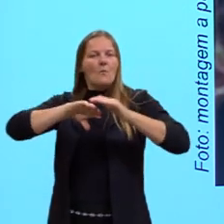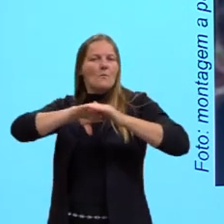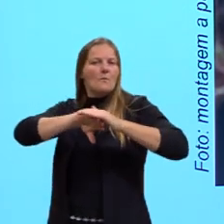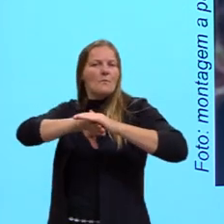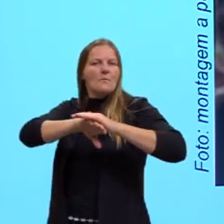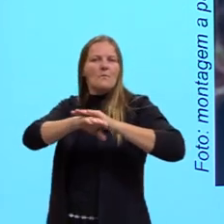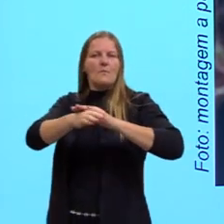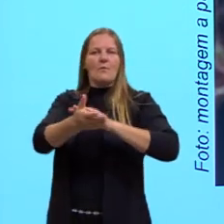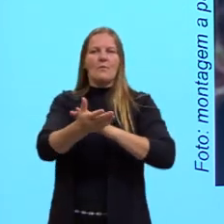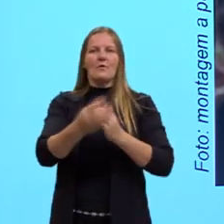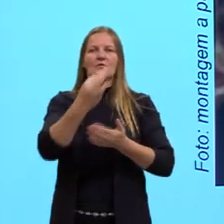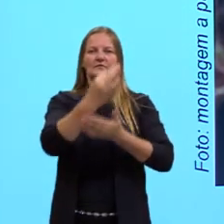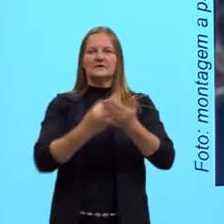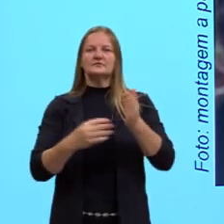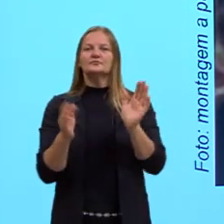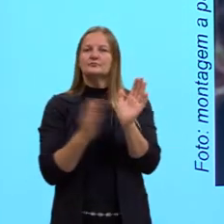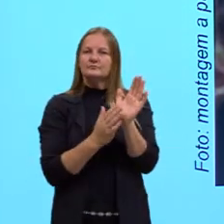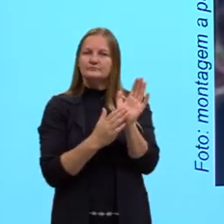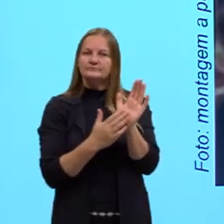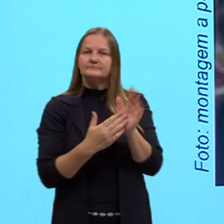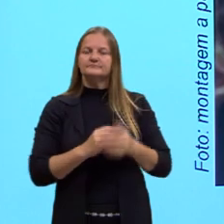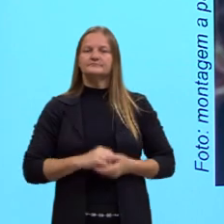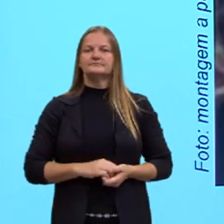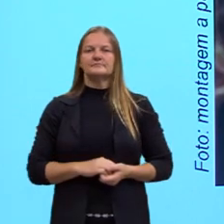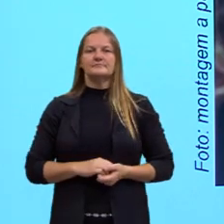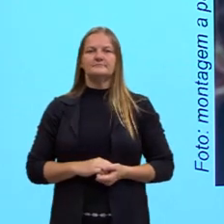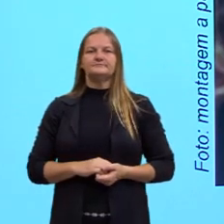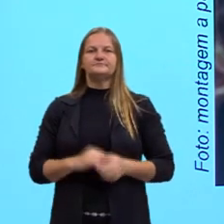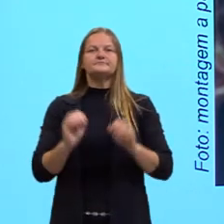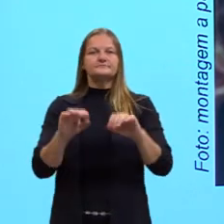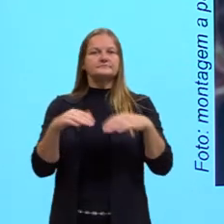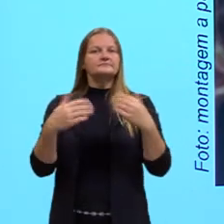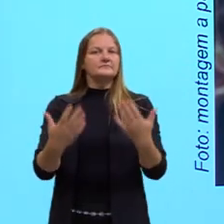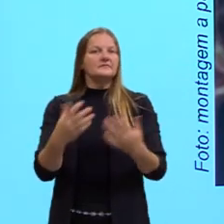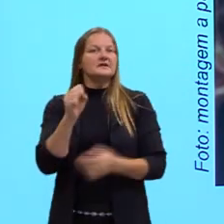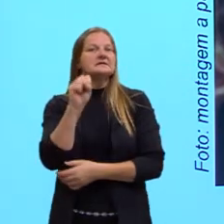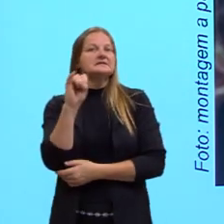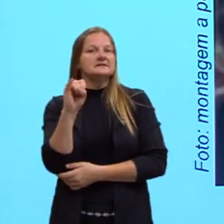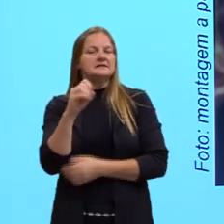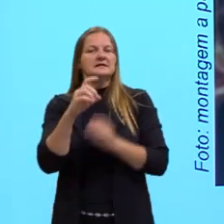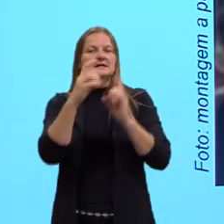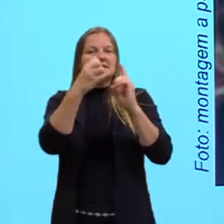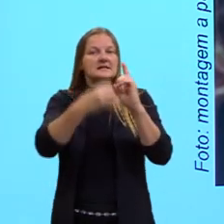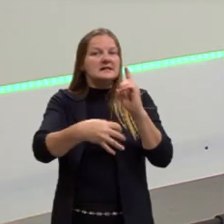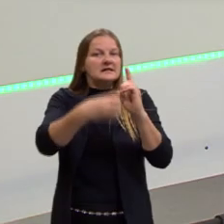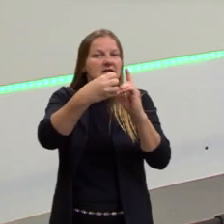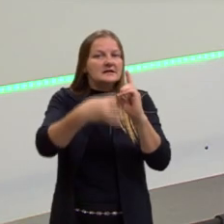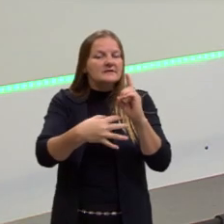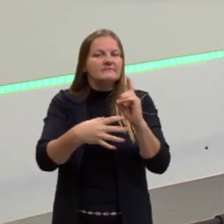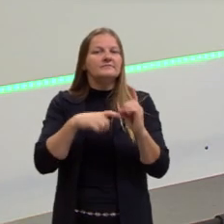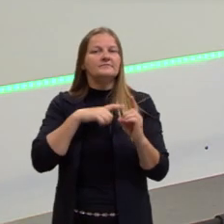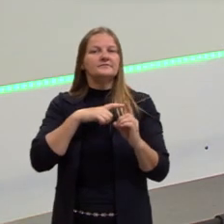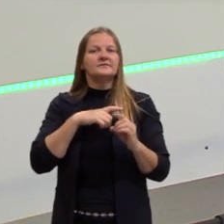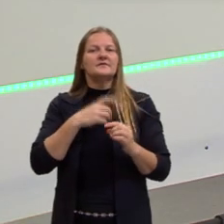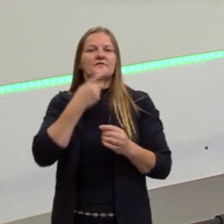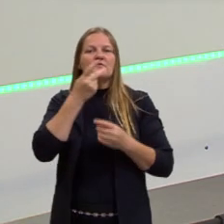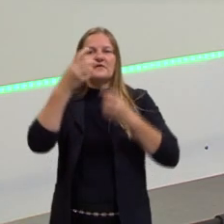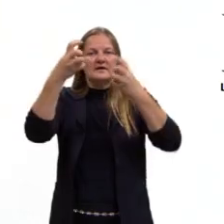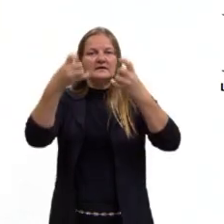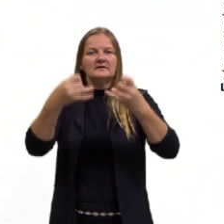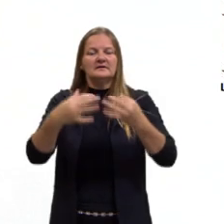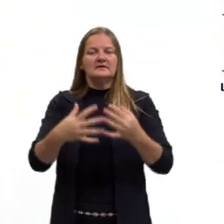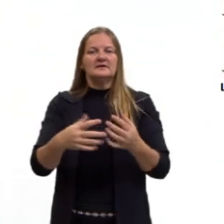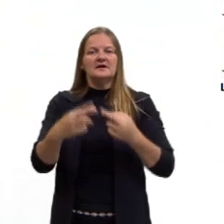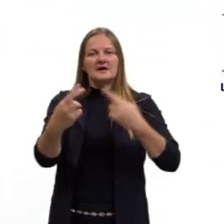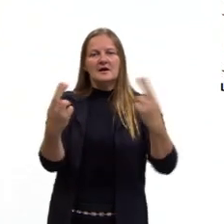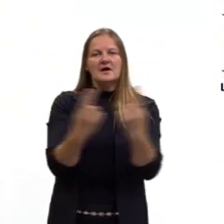o texto proposto. Então, se a minha definição de intertextualidade diz que é